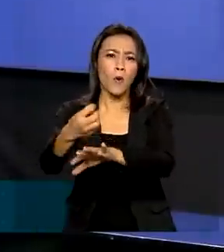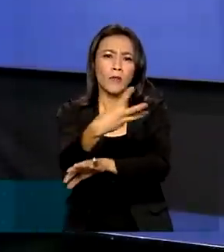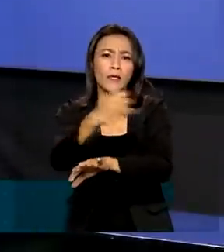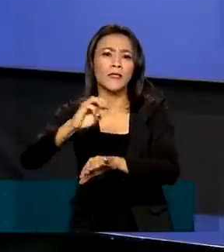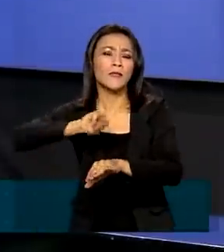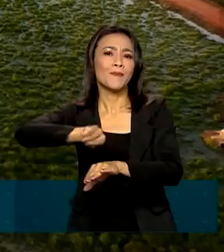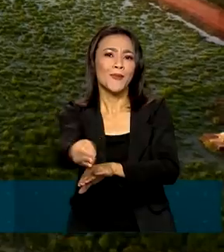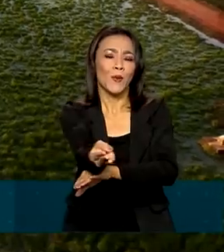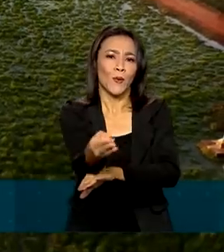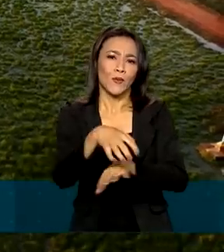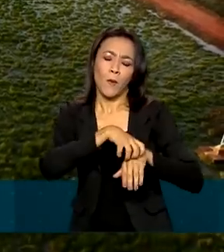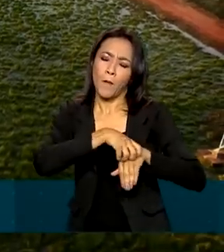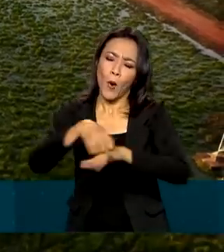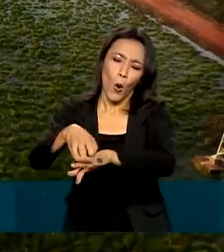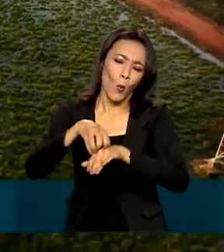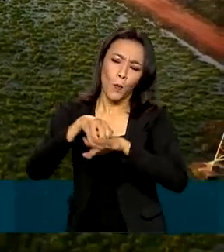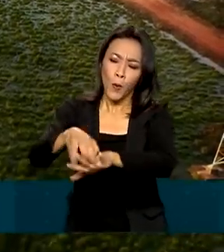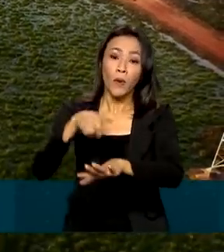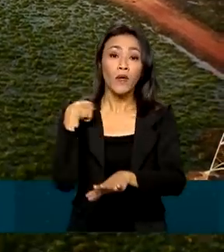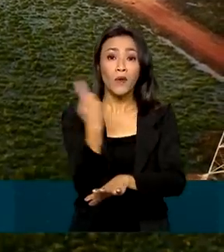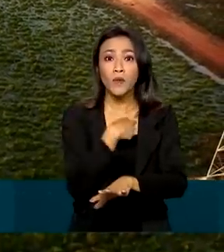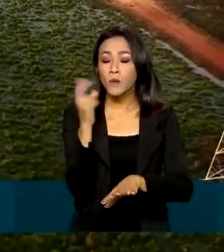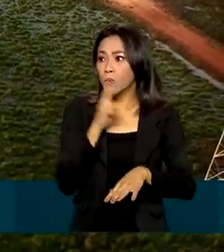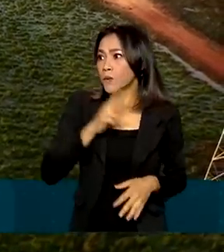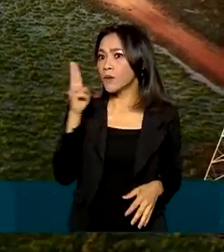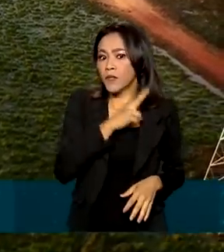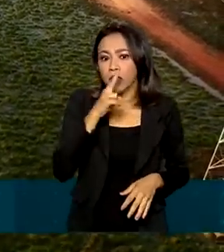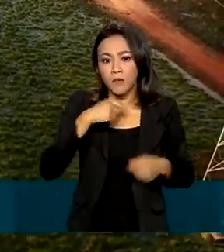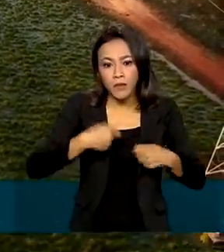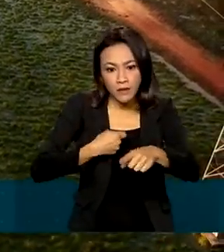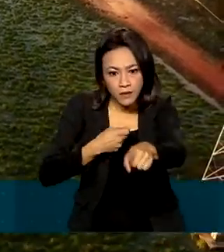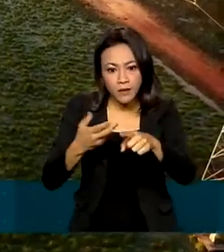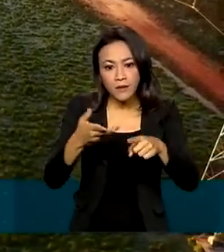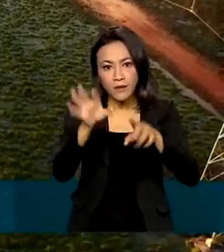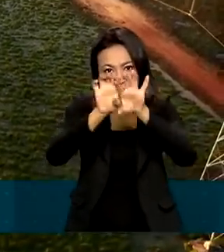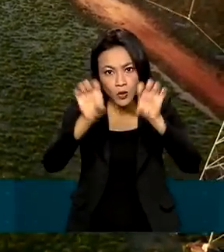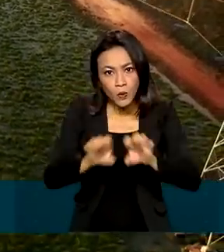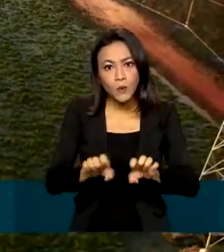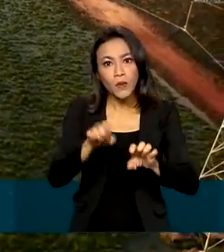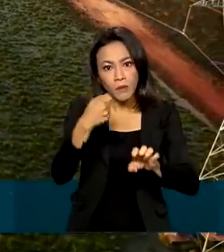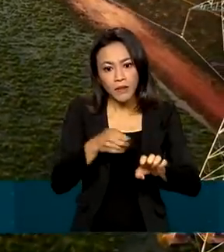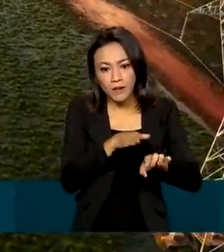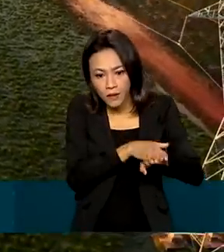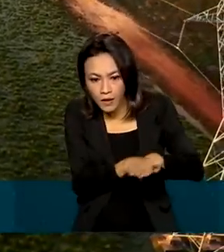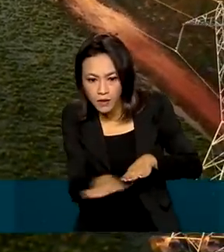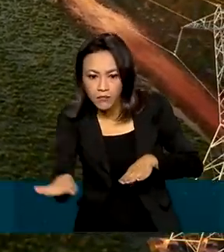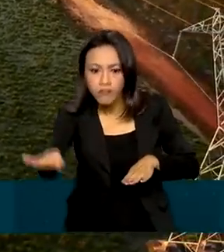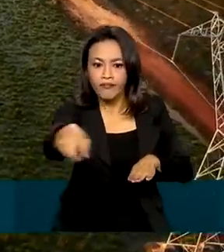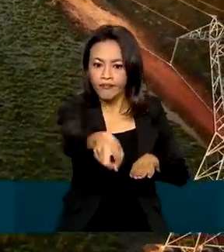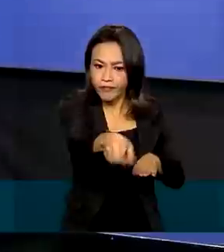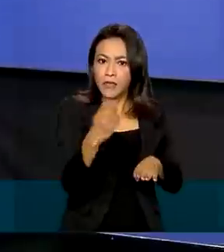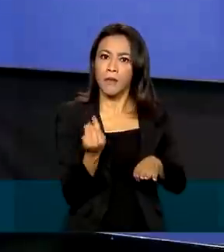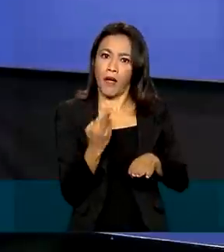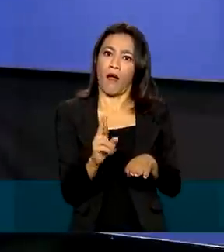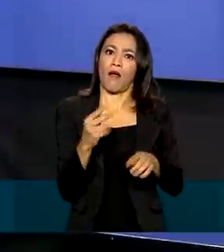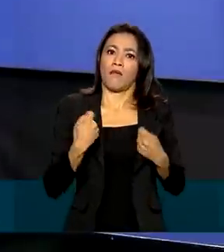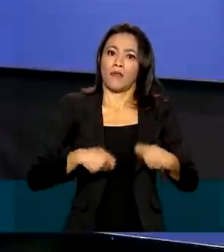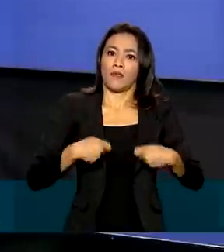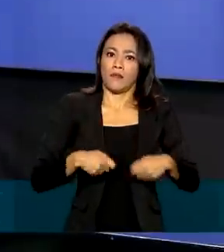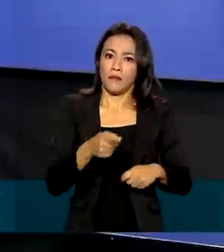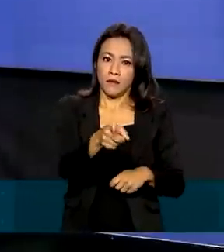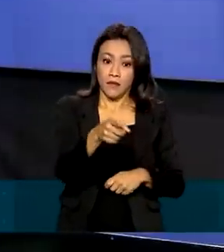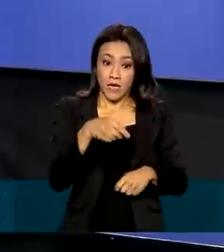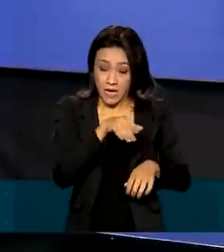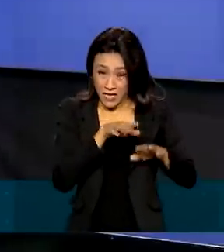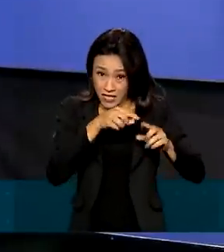toneladas de grãos. E a gente precisa urgentemente de infraestrutura. A BR-163 exemplifica muito bem isso. Esse grande